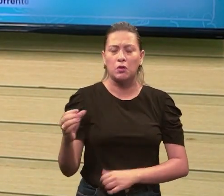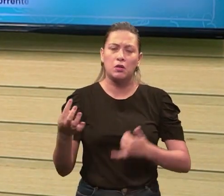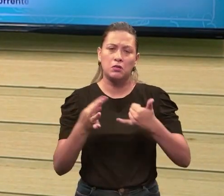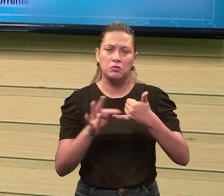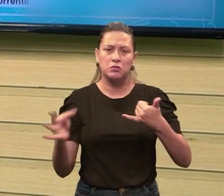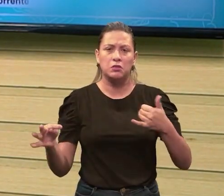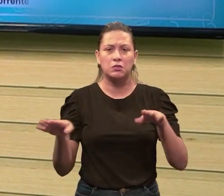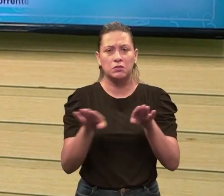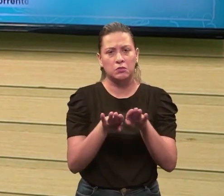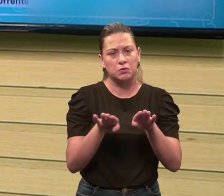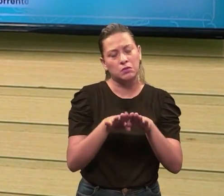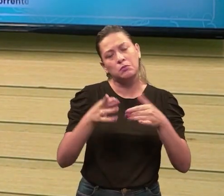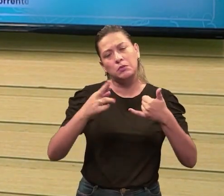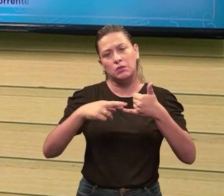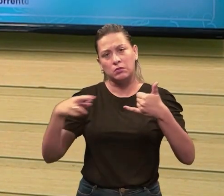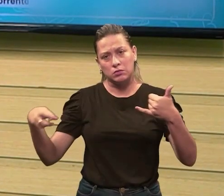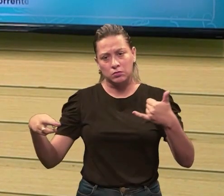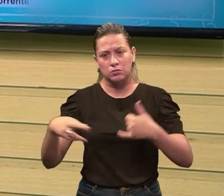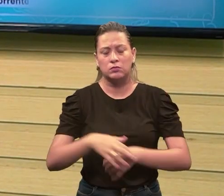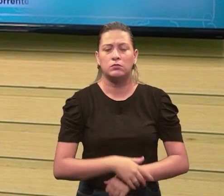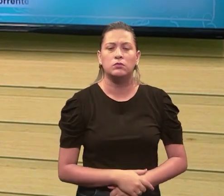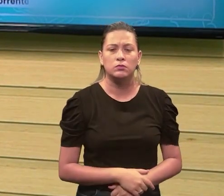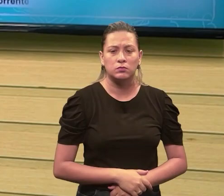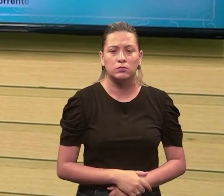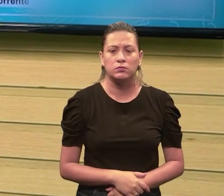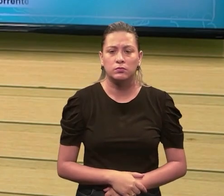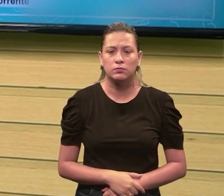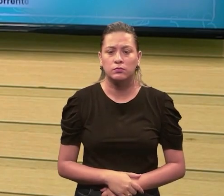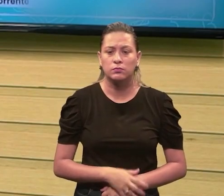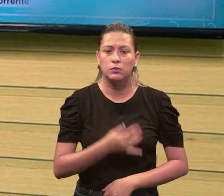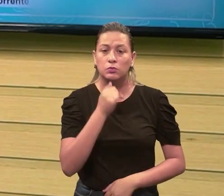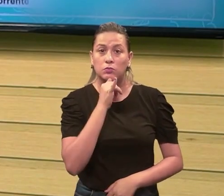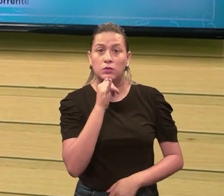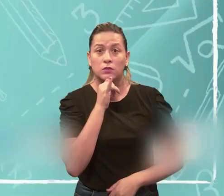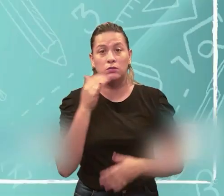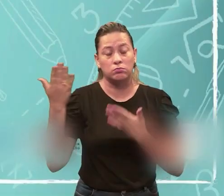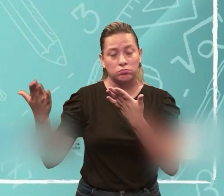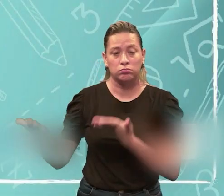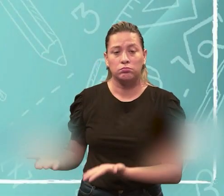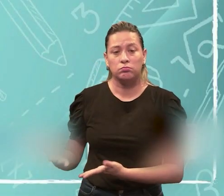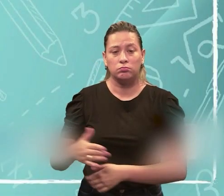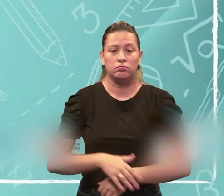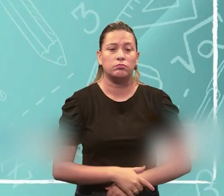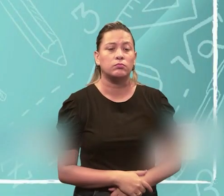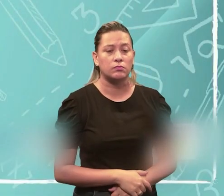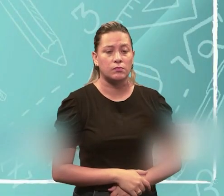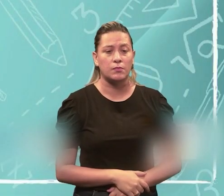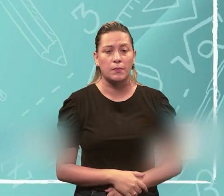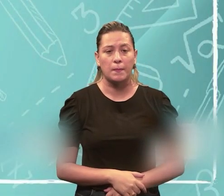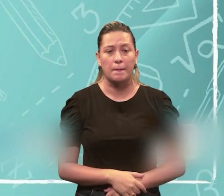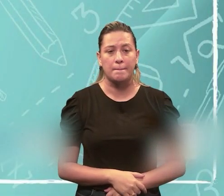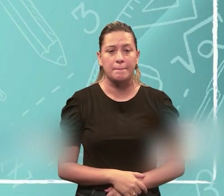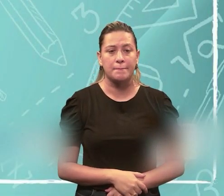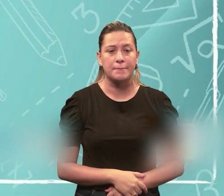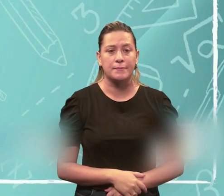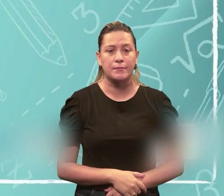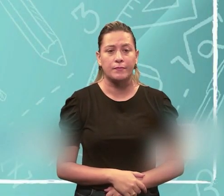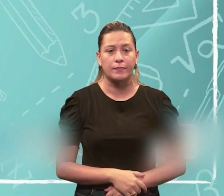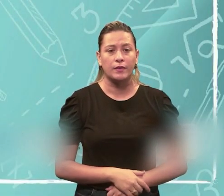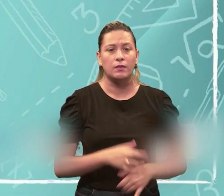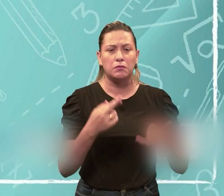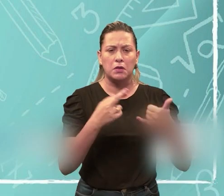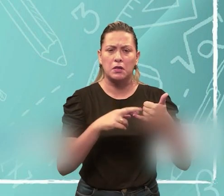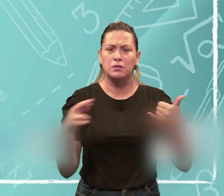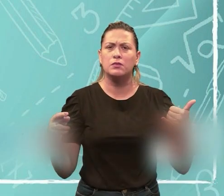tensão e a resistência. Então, como é que funciona aqui num exemplo para vocês tentarem entender mais ainda. Então, aqui, por exemplo, eu tenho uma baixa